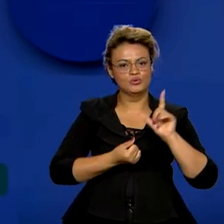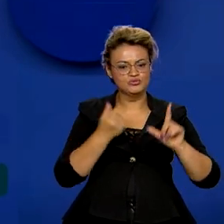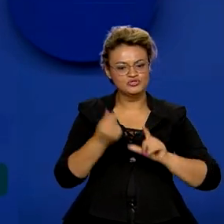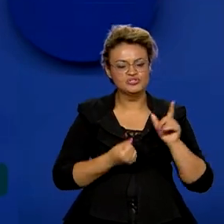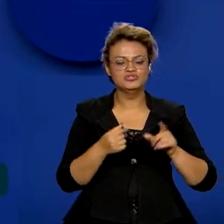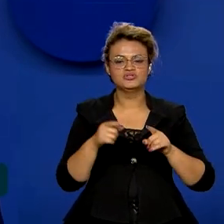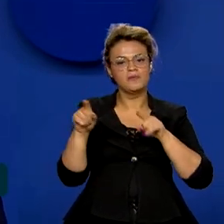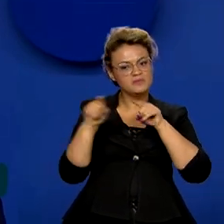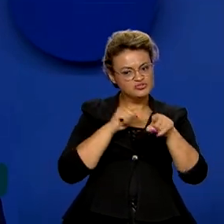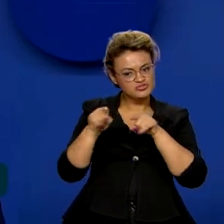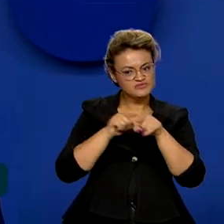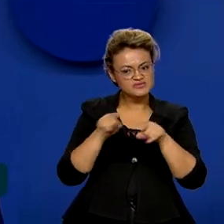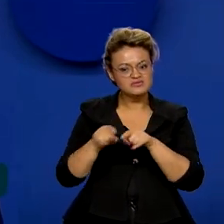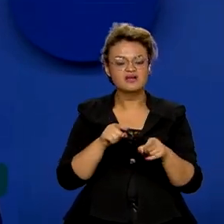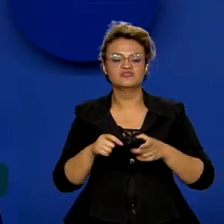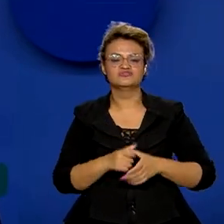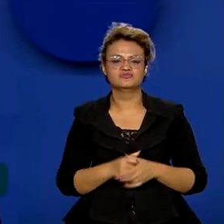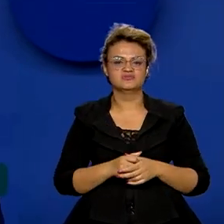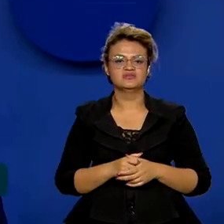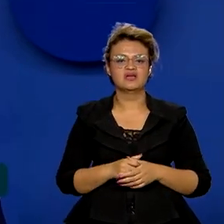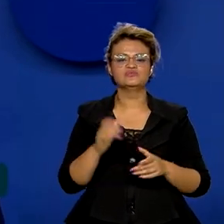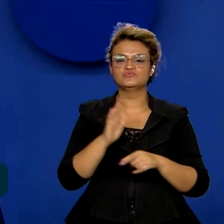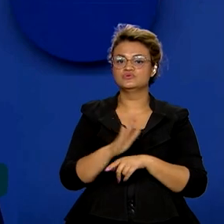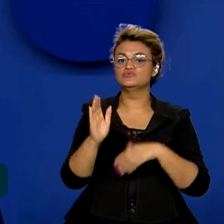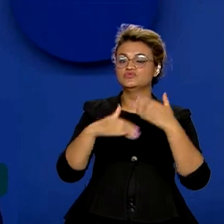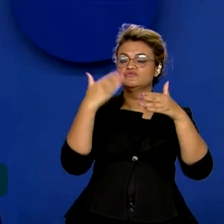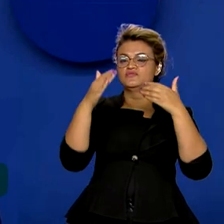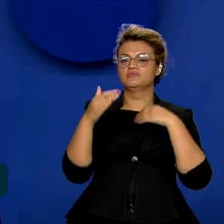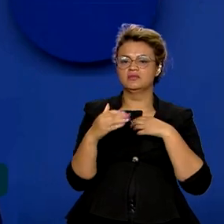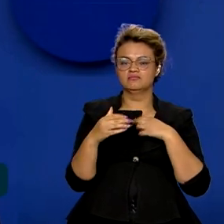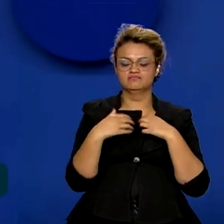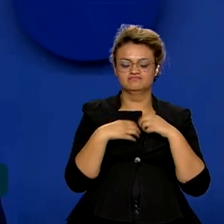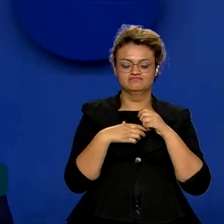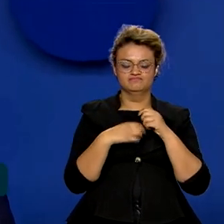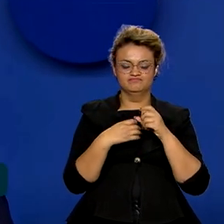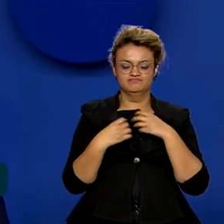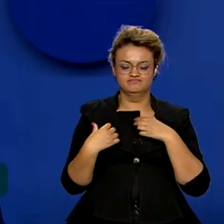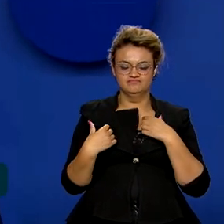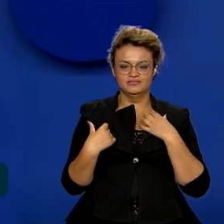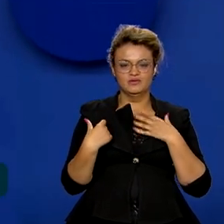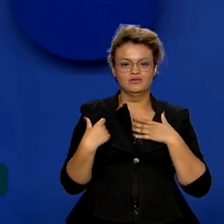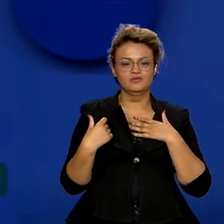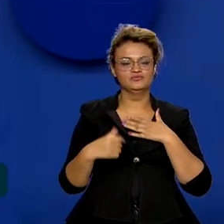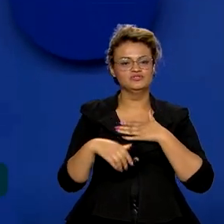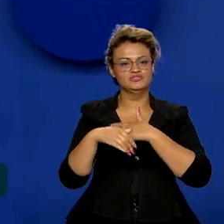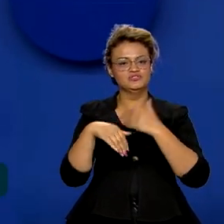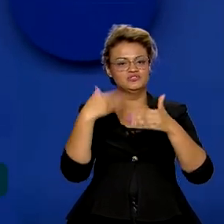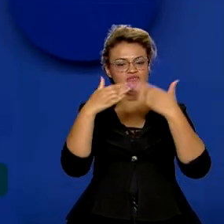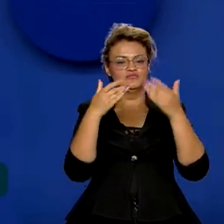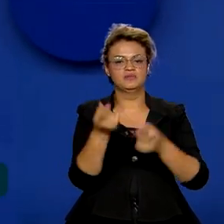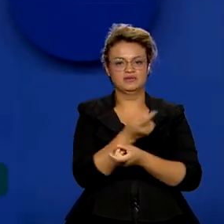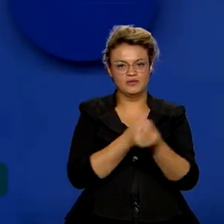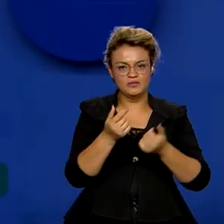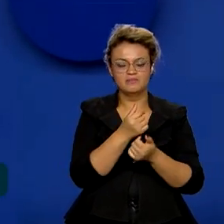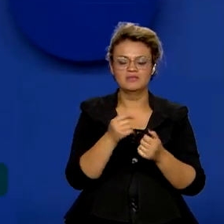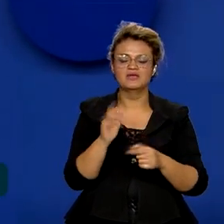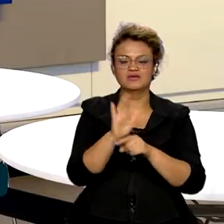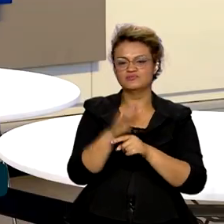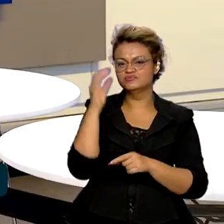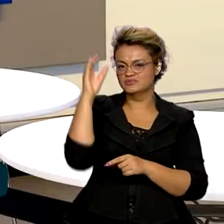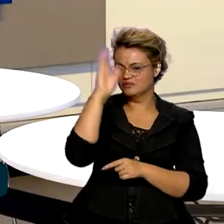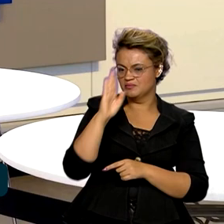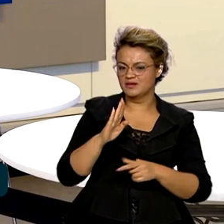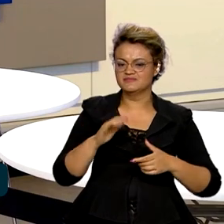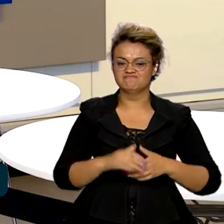competitividade, desenvolvimento da nossa economia, que é o que o Brasil precisa, e fazer isso com agilidade.